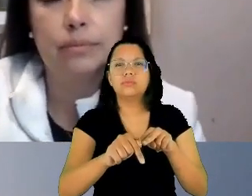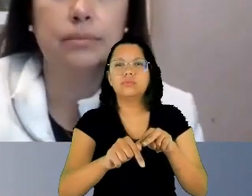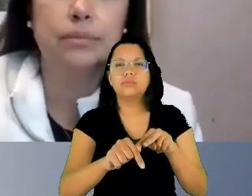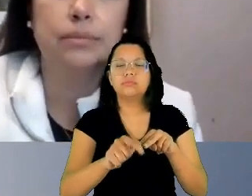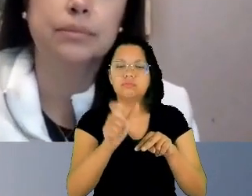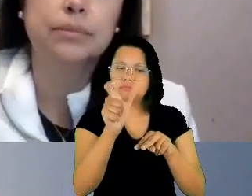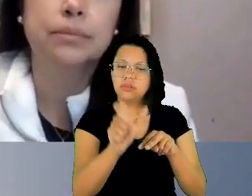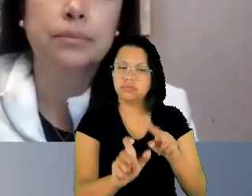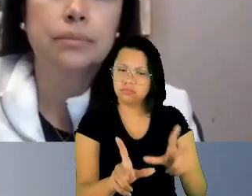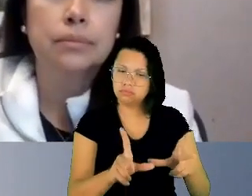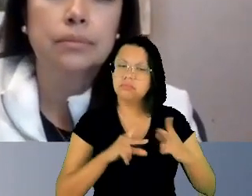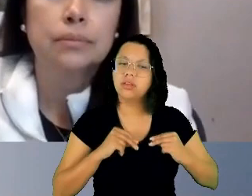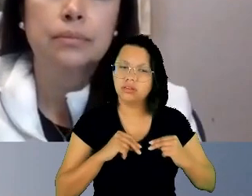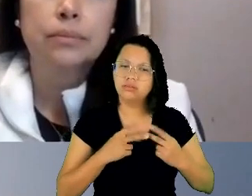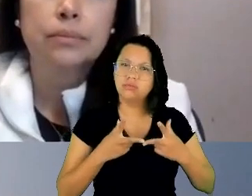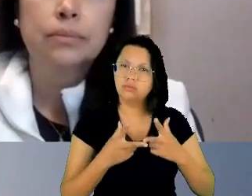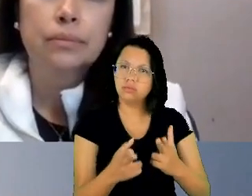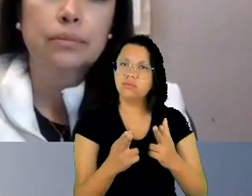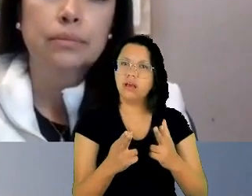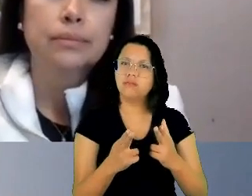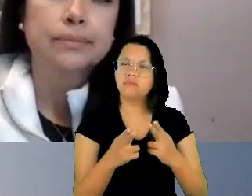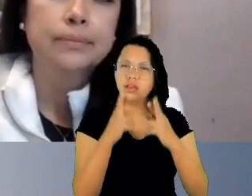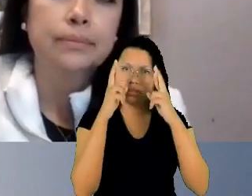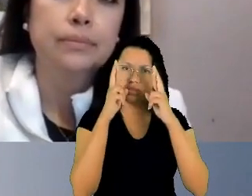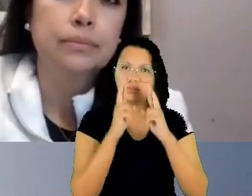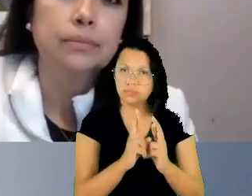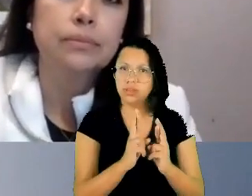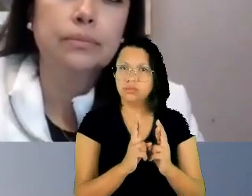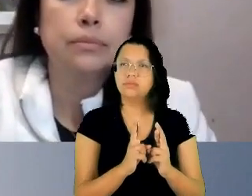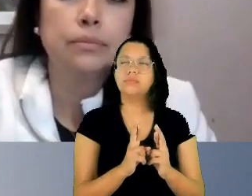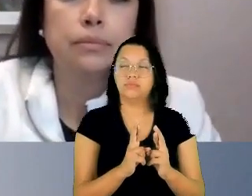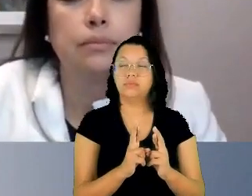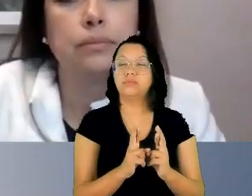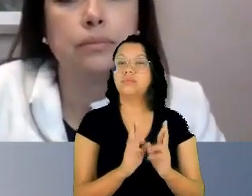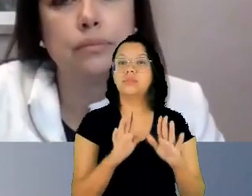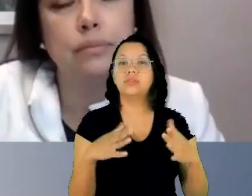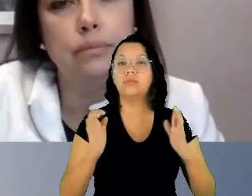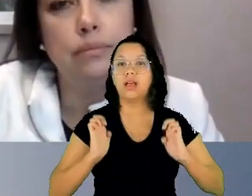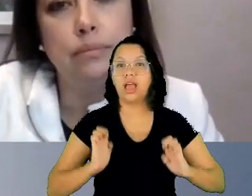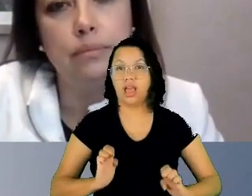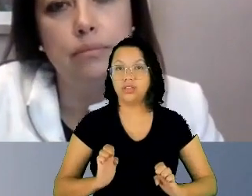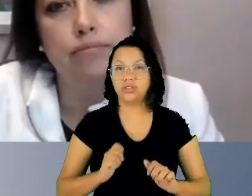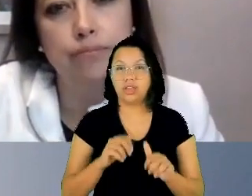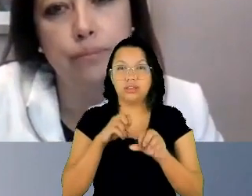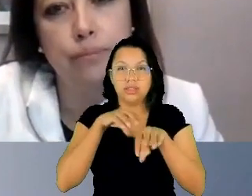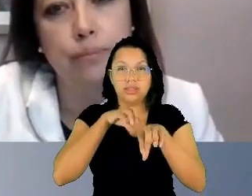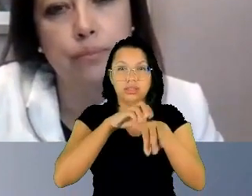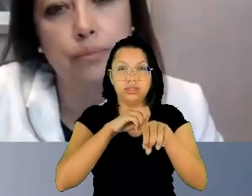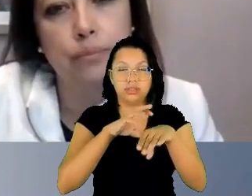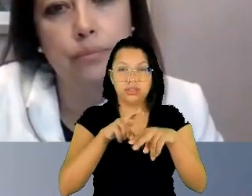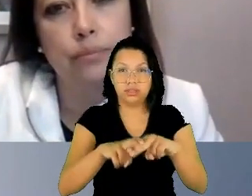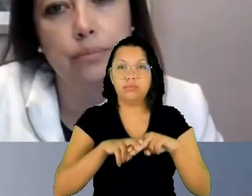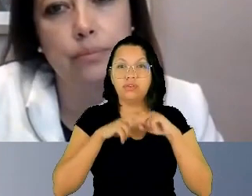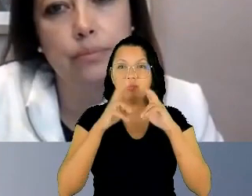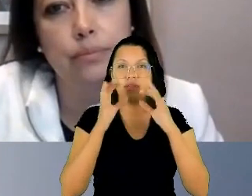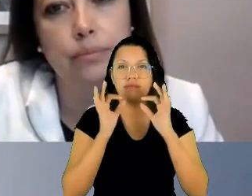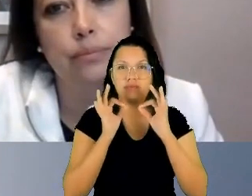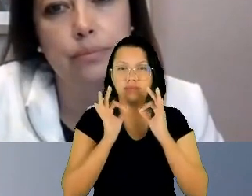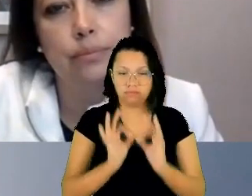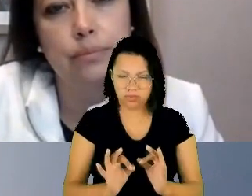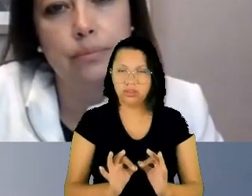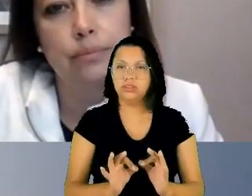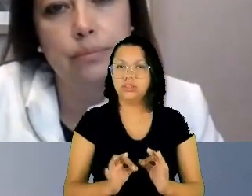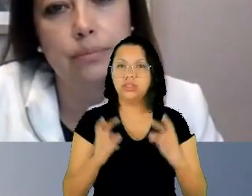respeito. Portanto, é a ética orientada pela afirmação da dignidade humana e pela prevenção ao sofrimento